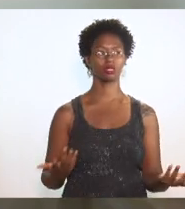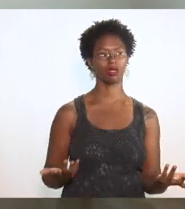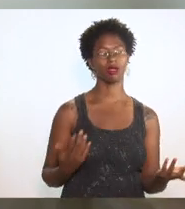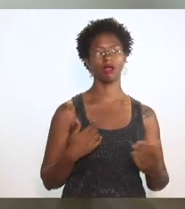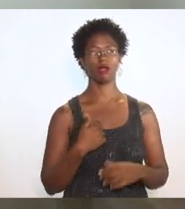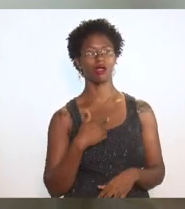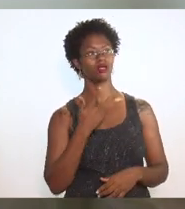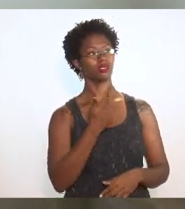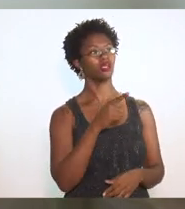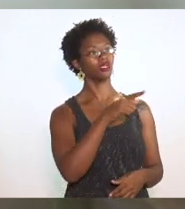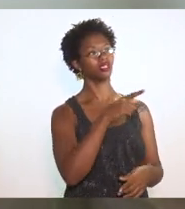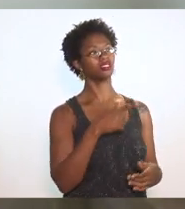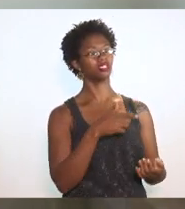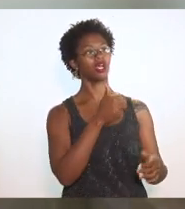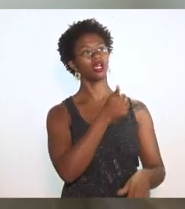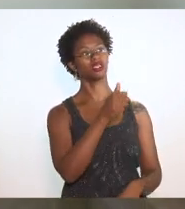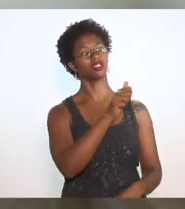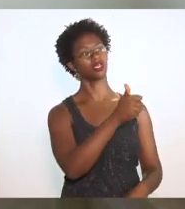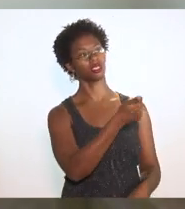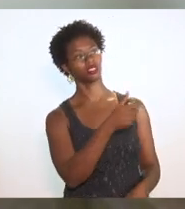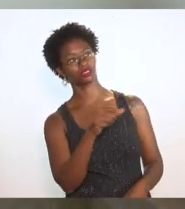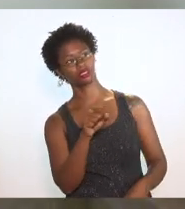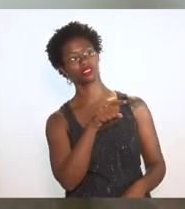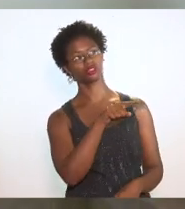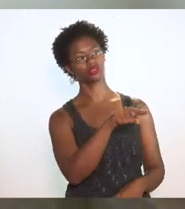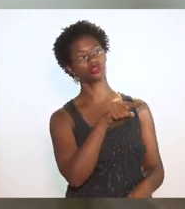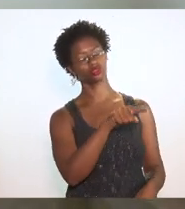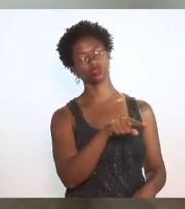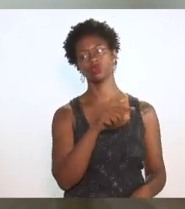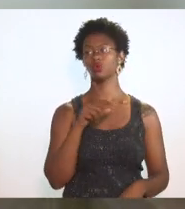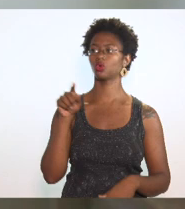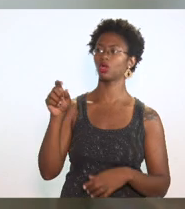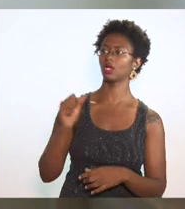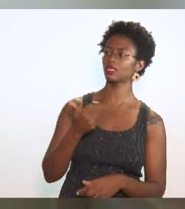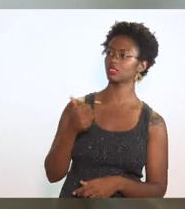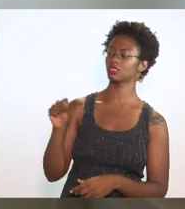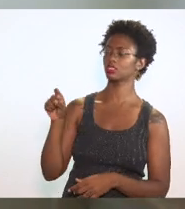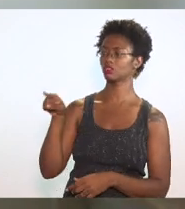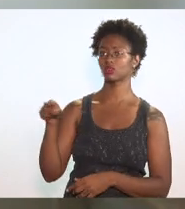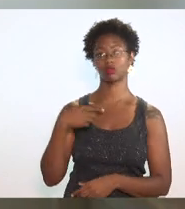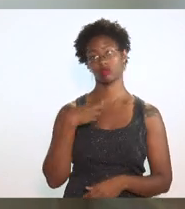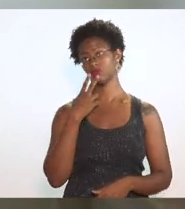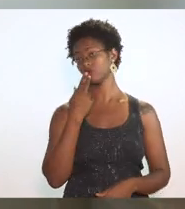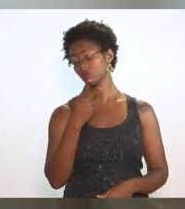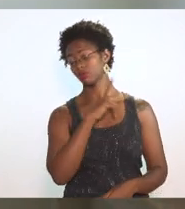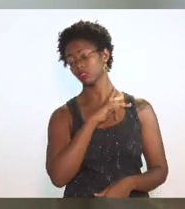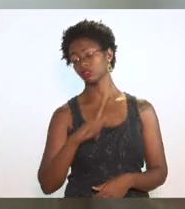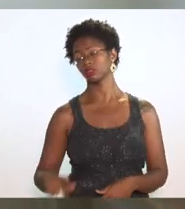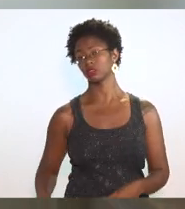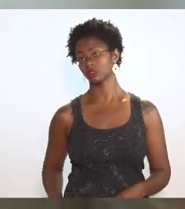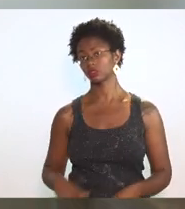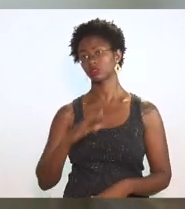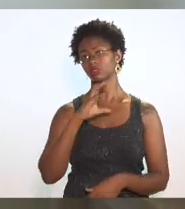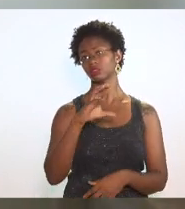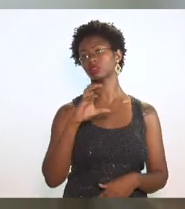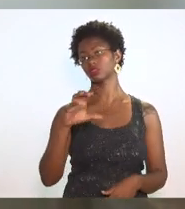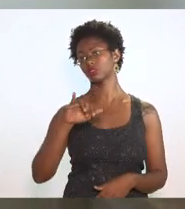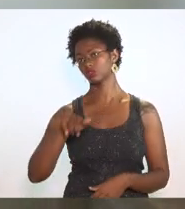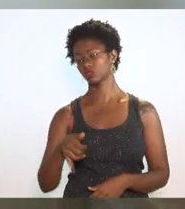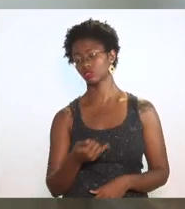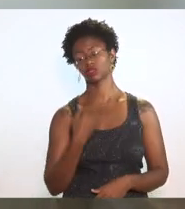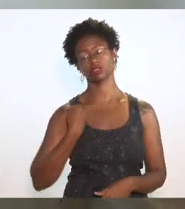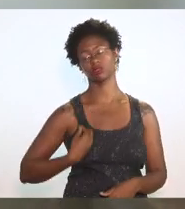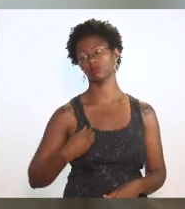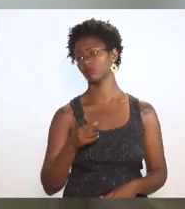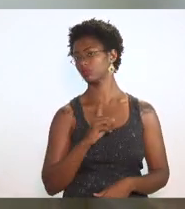assessor x y z eu garanto que o presidente da comissão de constituição e justiça não participou dessa reunião